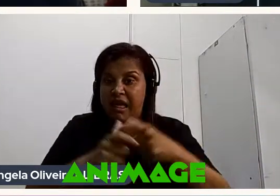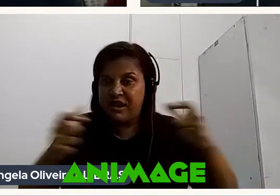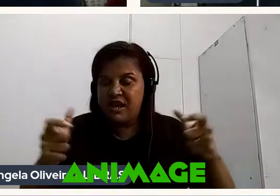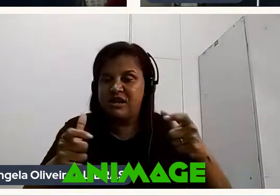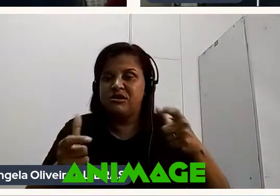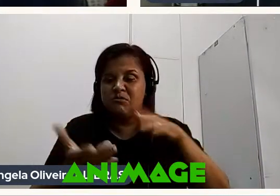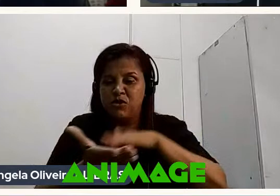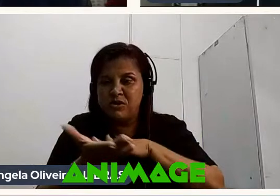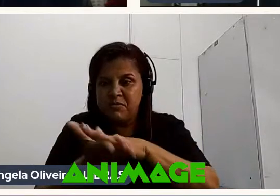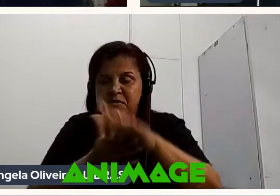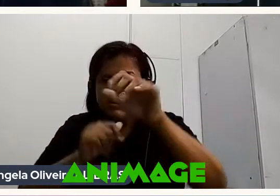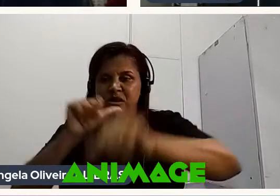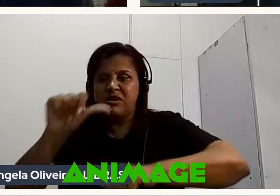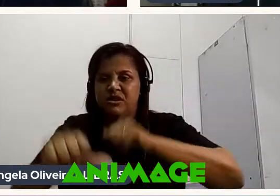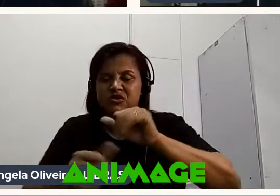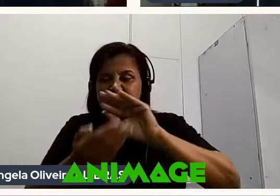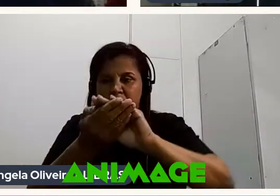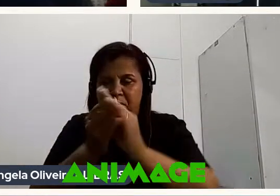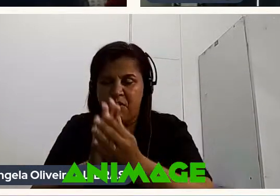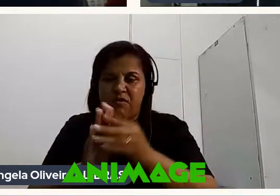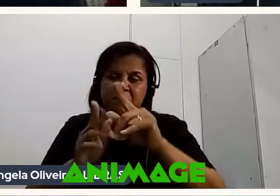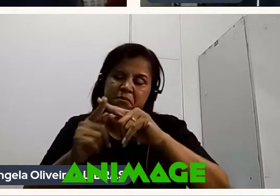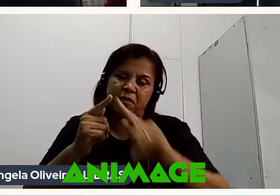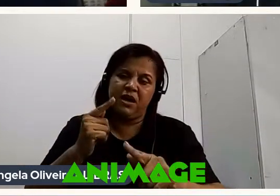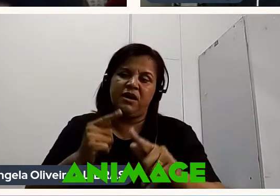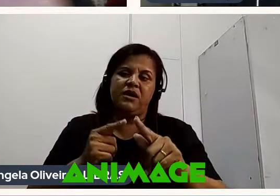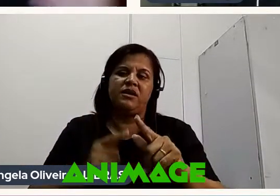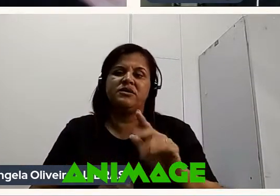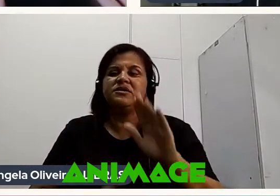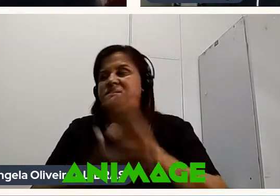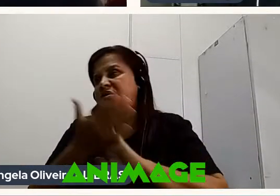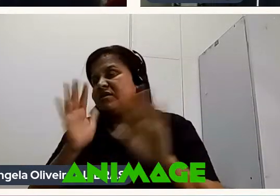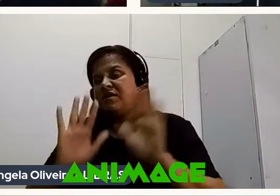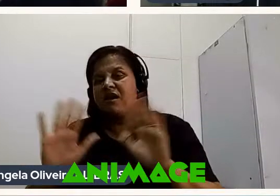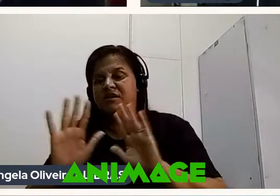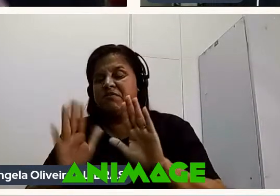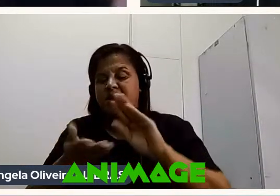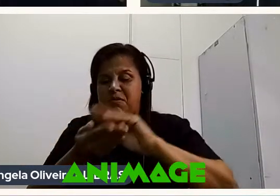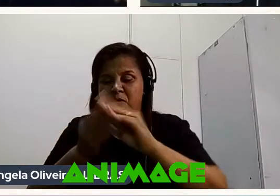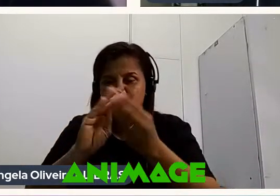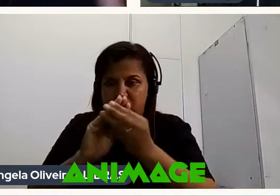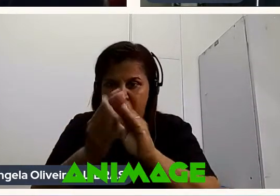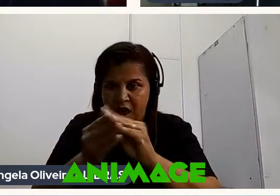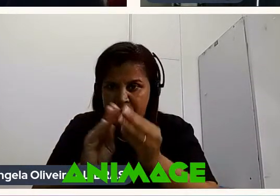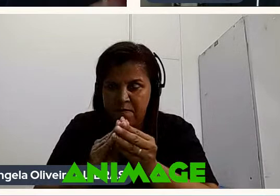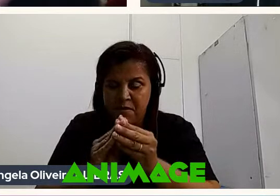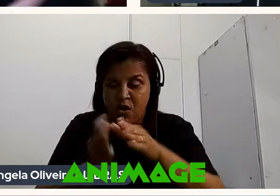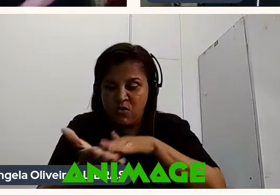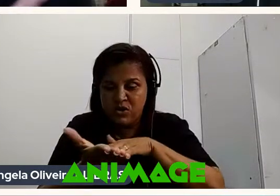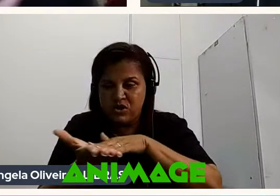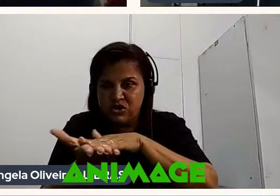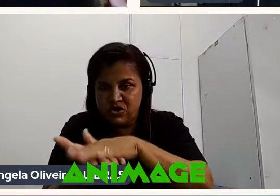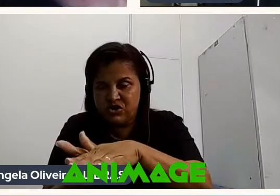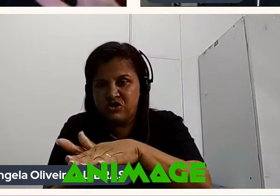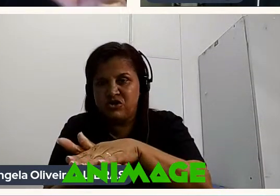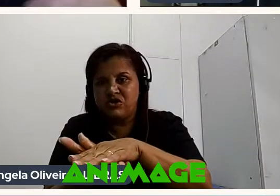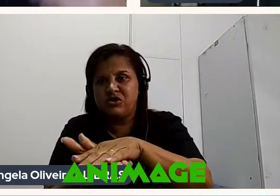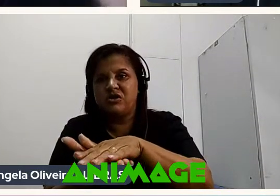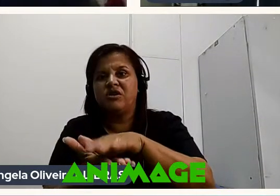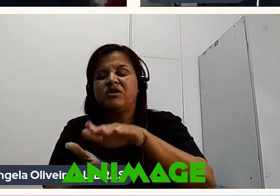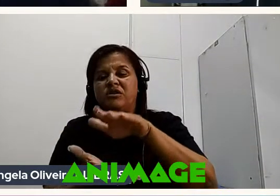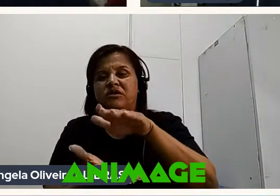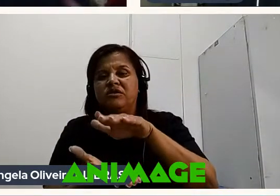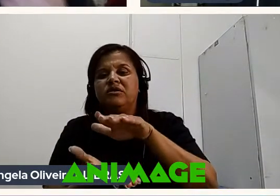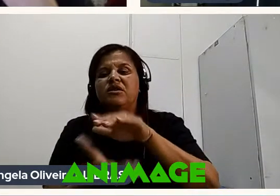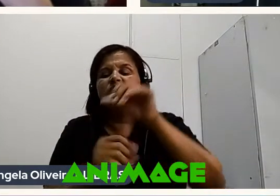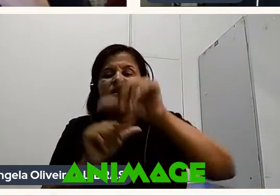E depois transformar Esse molde Mas Nada impede De você modelar a mão Escanear Você passa isso No escane E